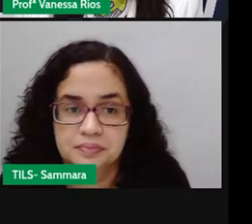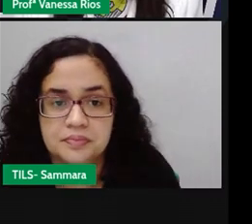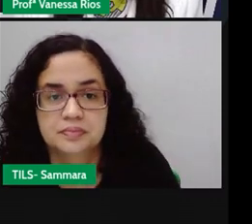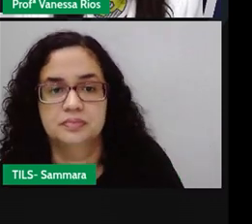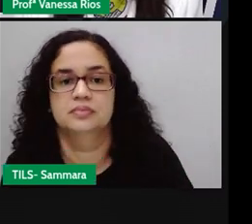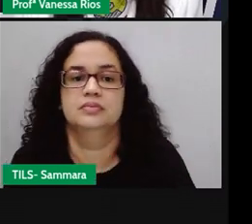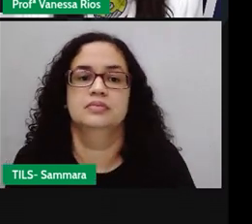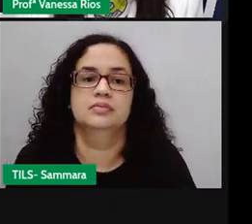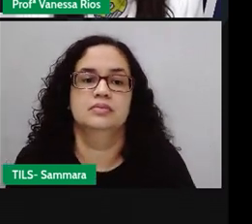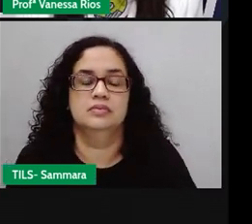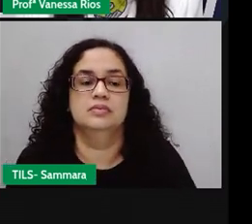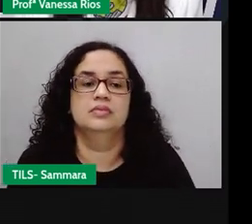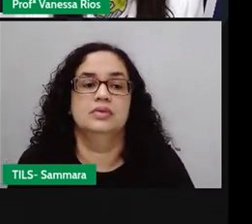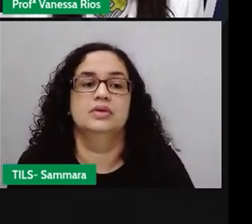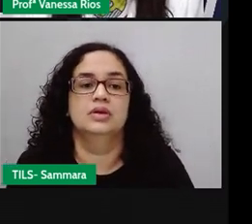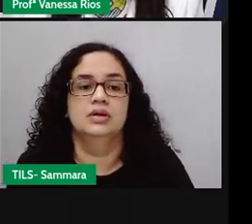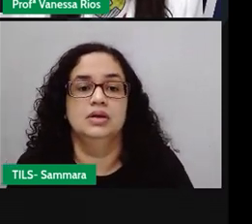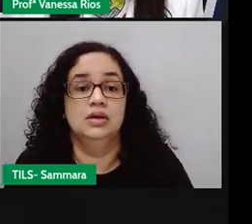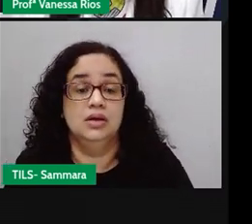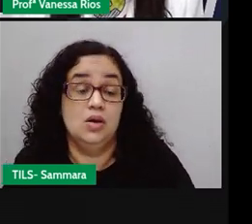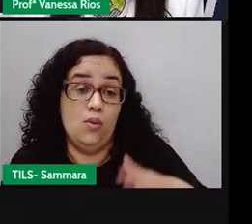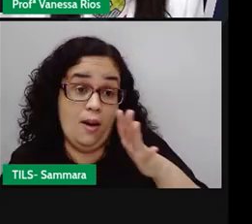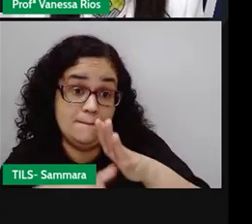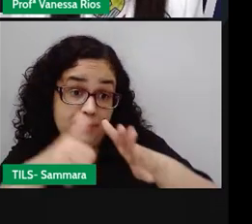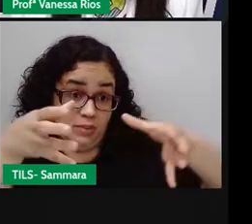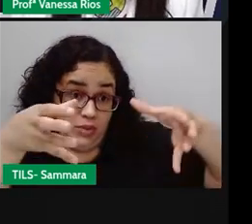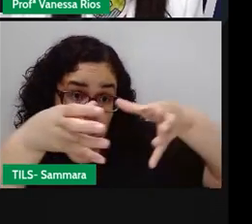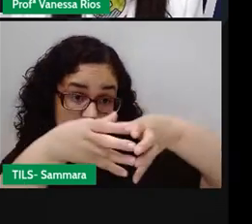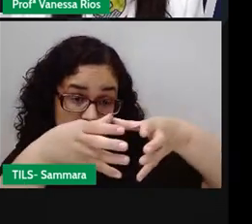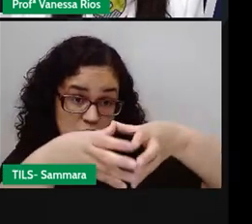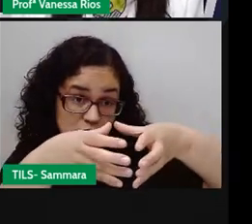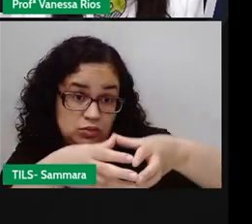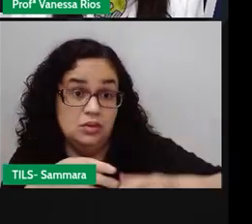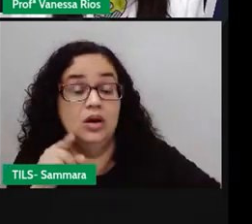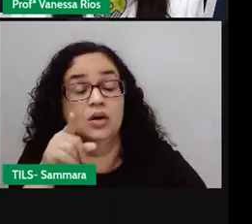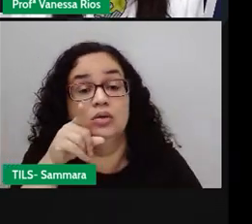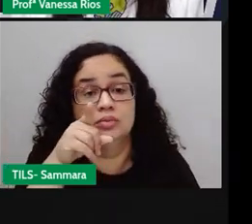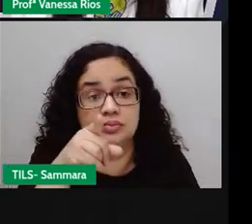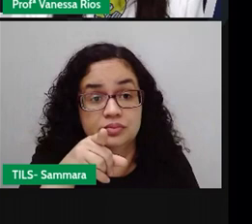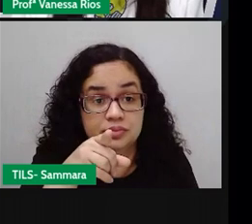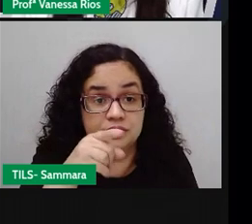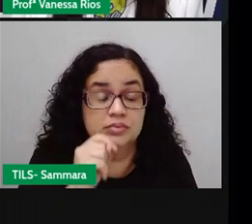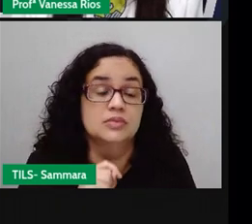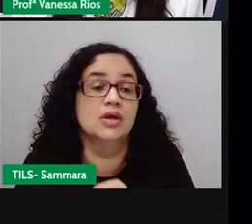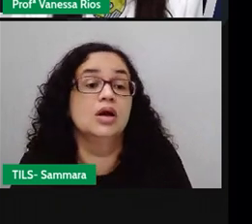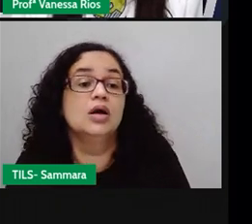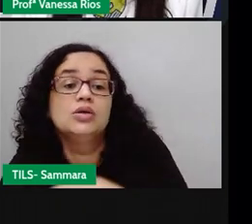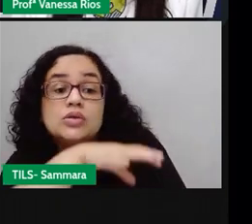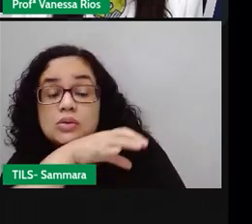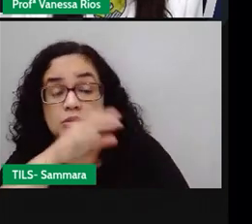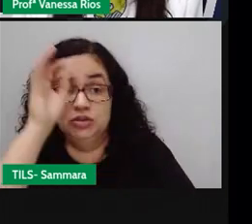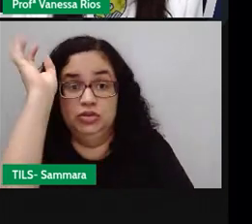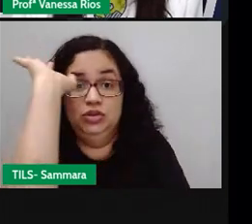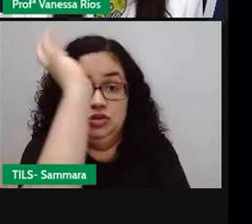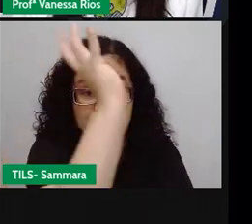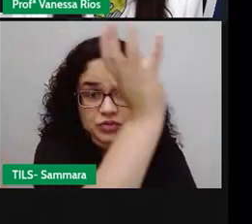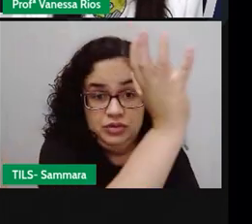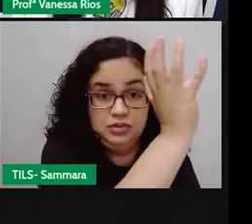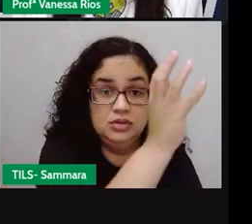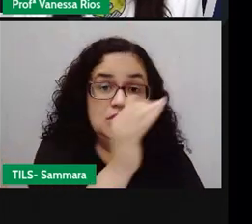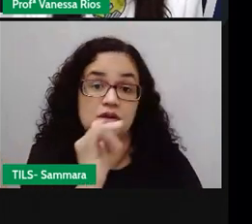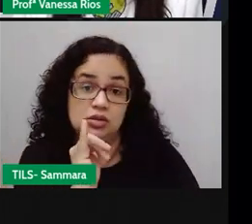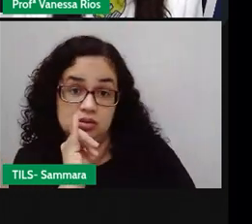Então o mesmo texto. O primeiro trecho que tem que aparecer é esse aqui, ó. Entre os bichos da floresta